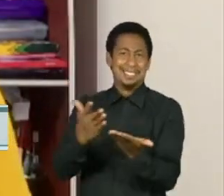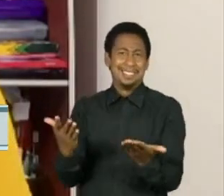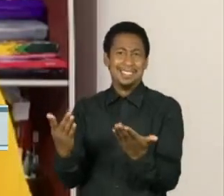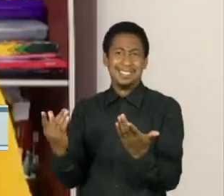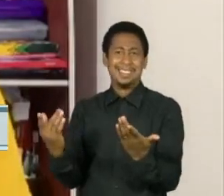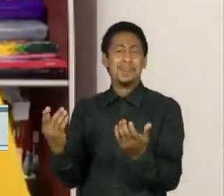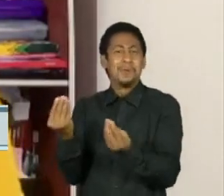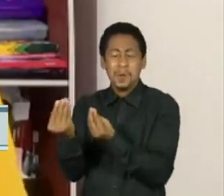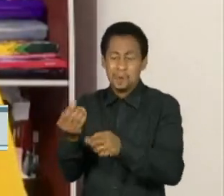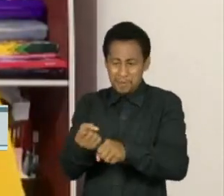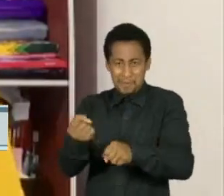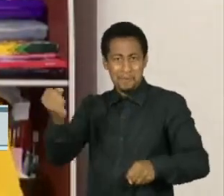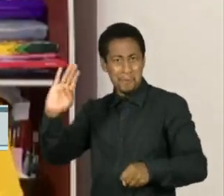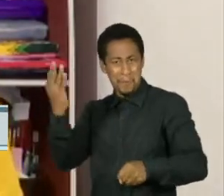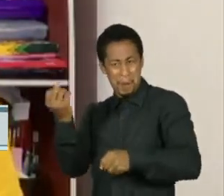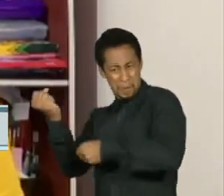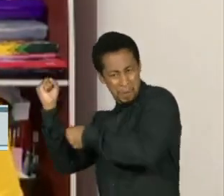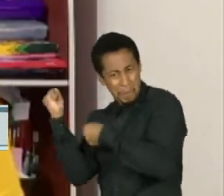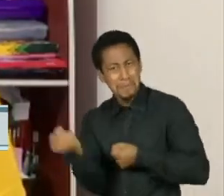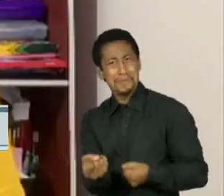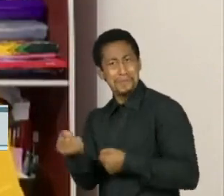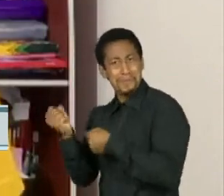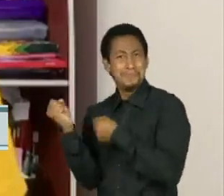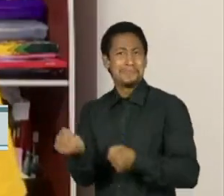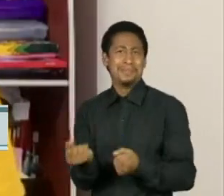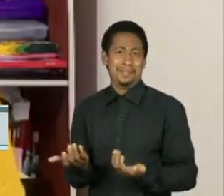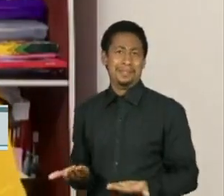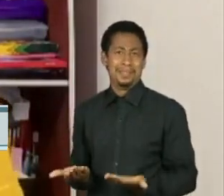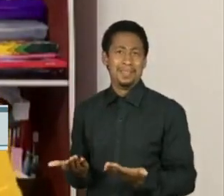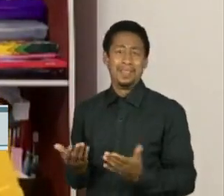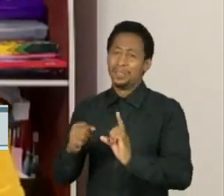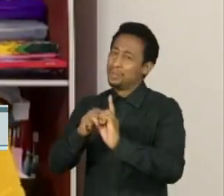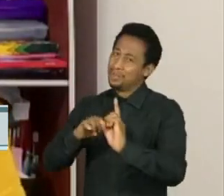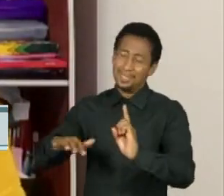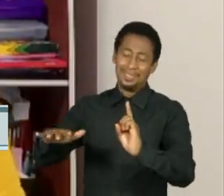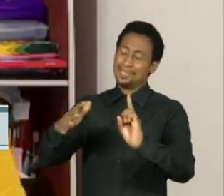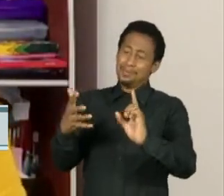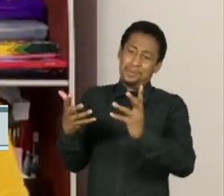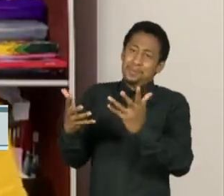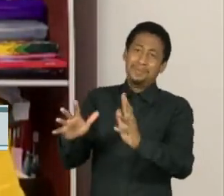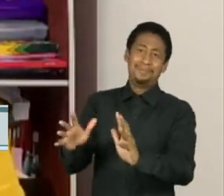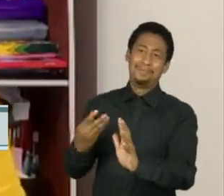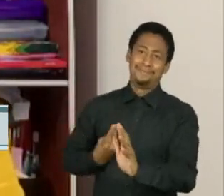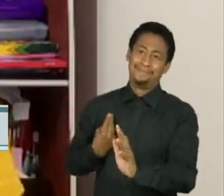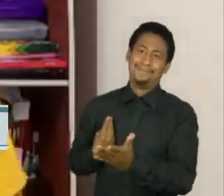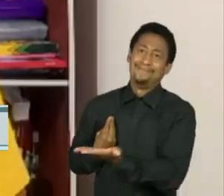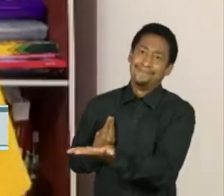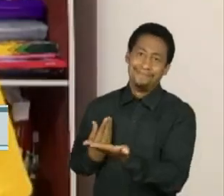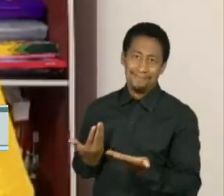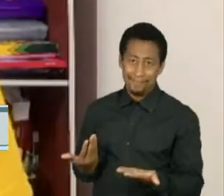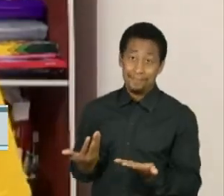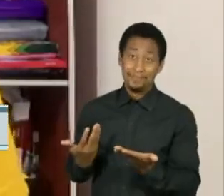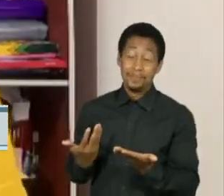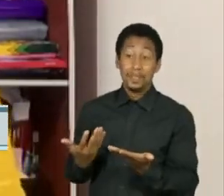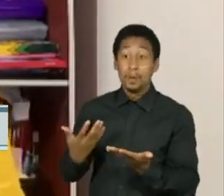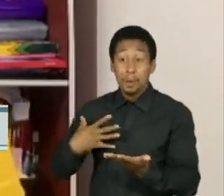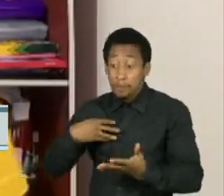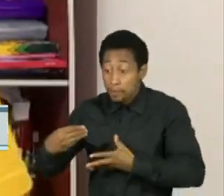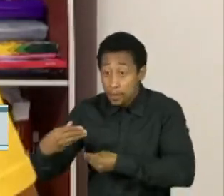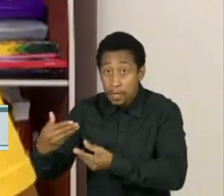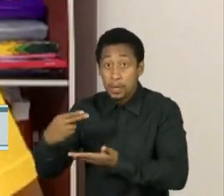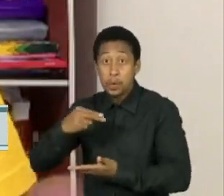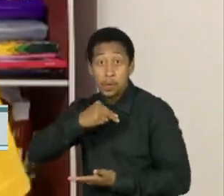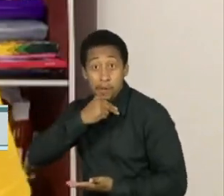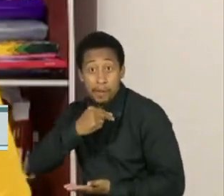a pauladas, essa sociedade não deve ser o lugar onde a gente quer viver, nem o lugar onde a gente quer que nossos filhos, nossos